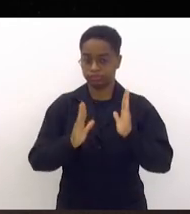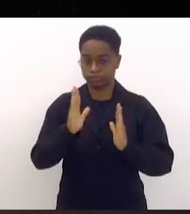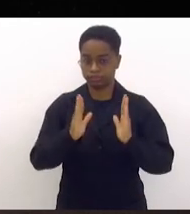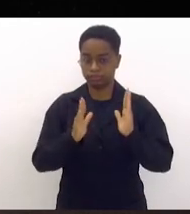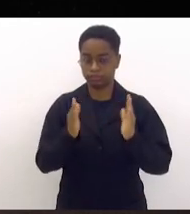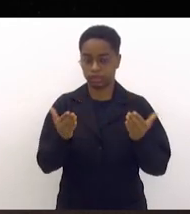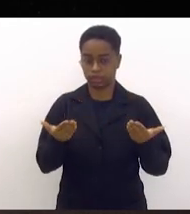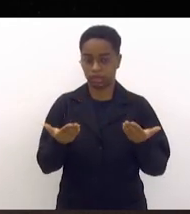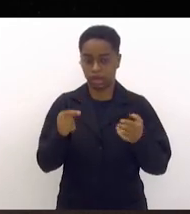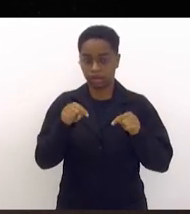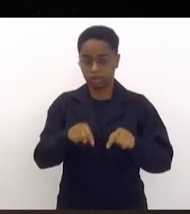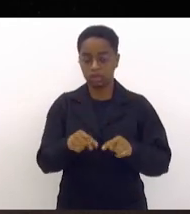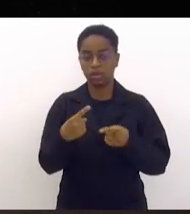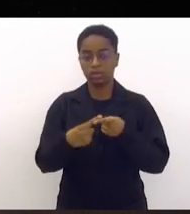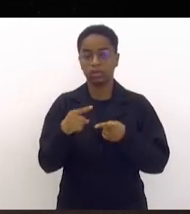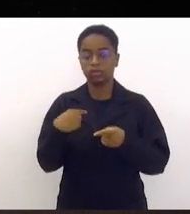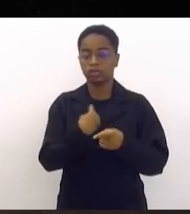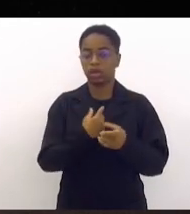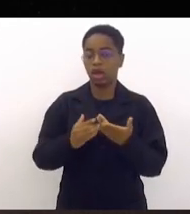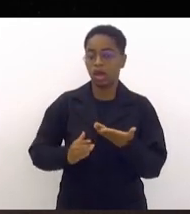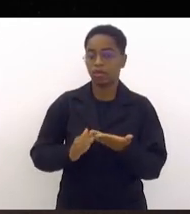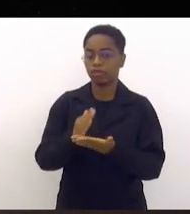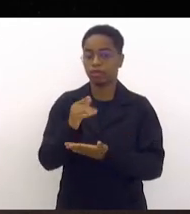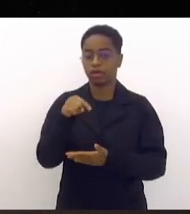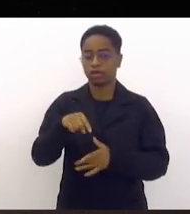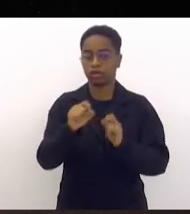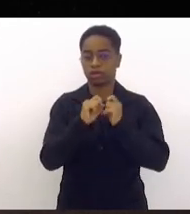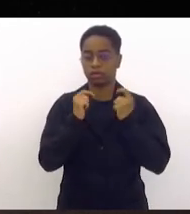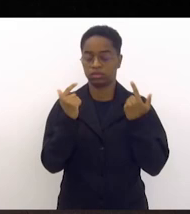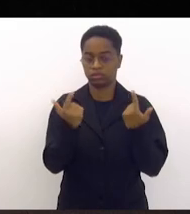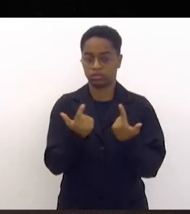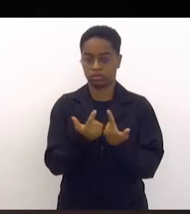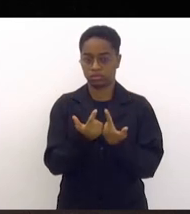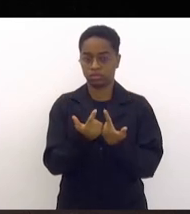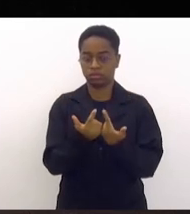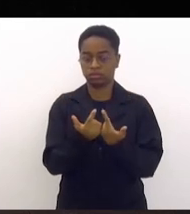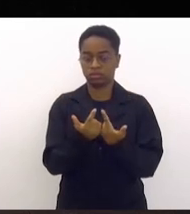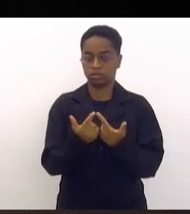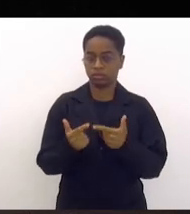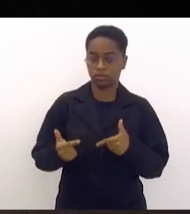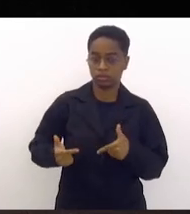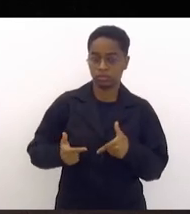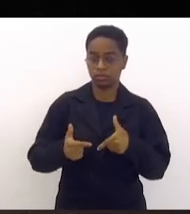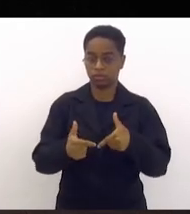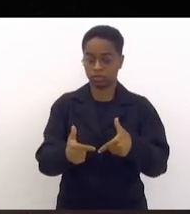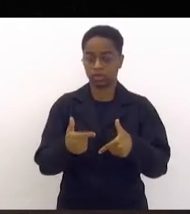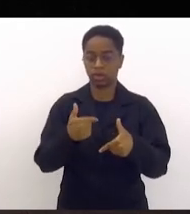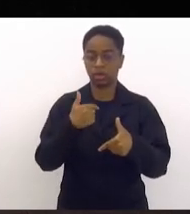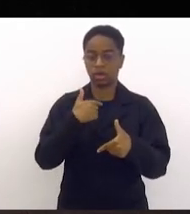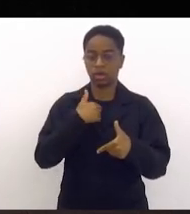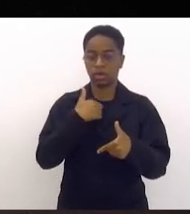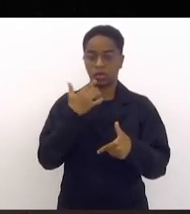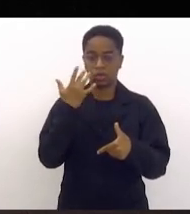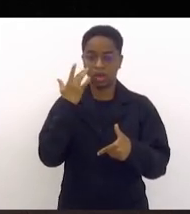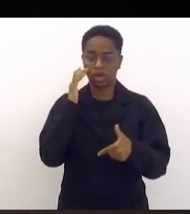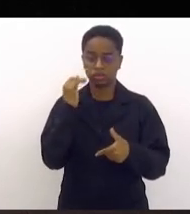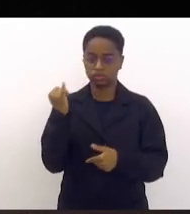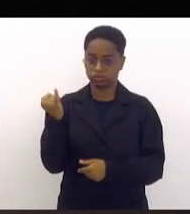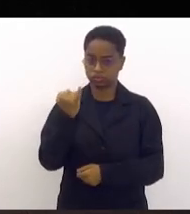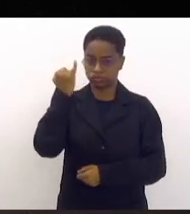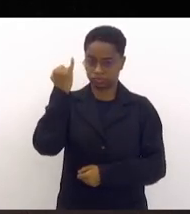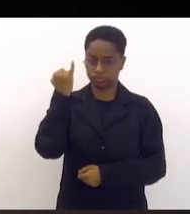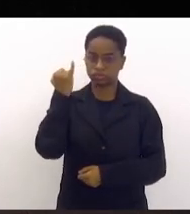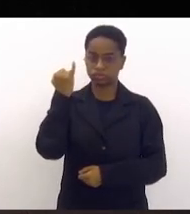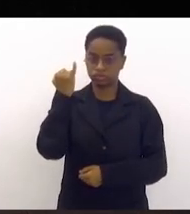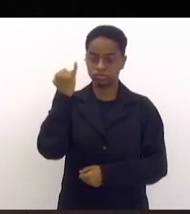Nós aprovamos aqui na Assembleia Legislativa uma iniciativa que eu considero muito importante,